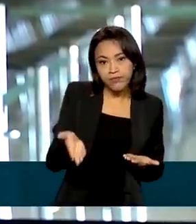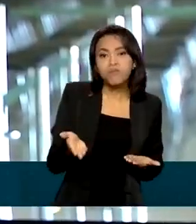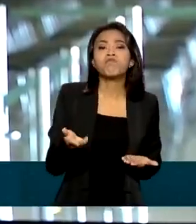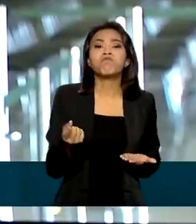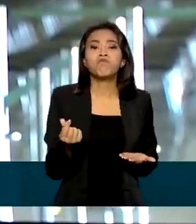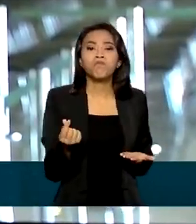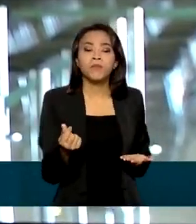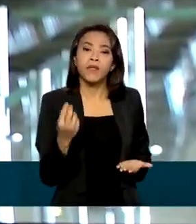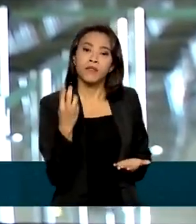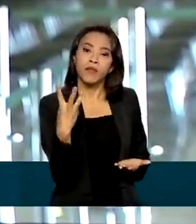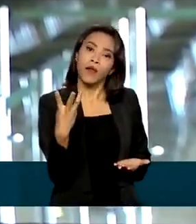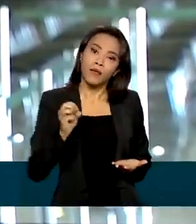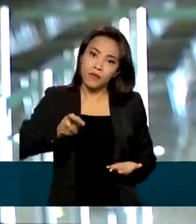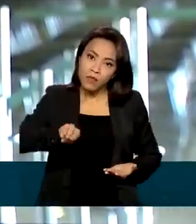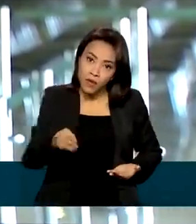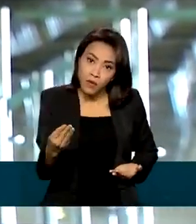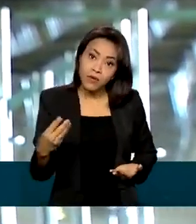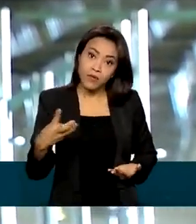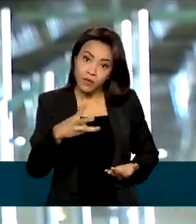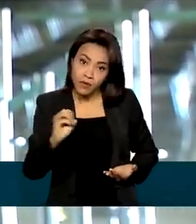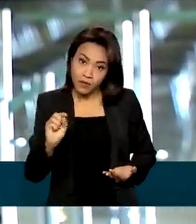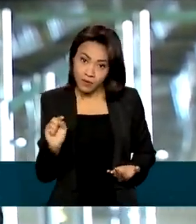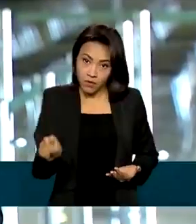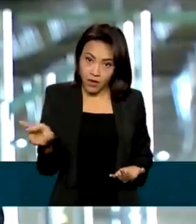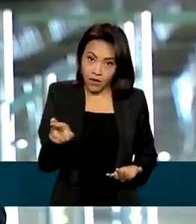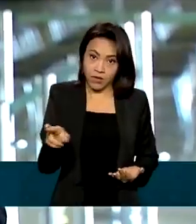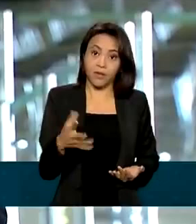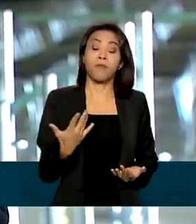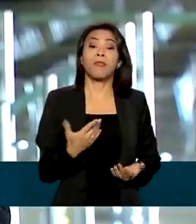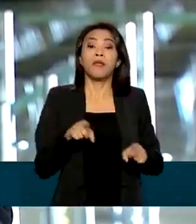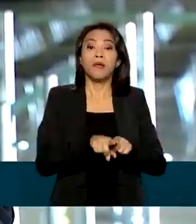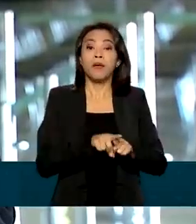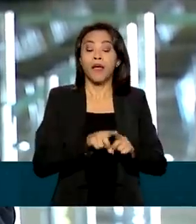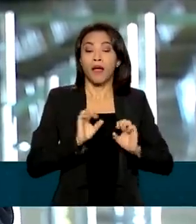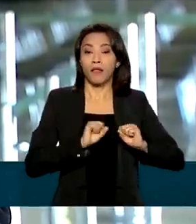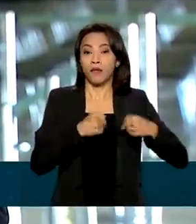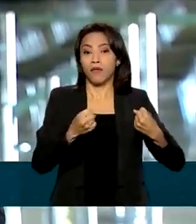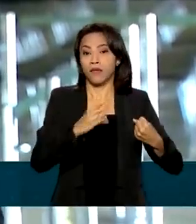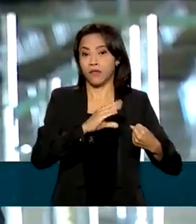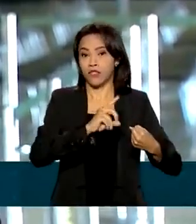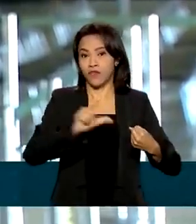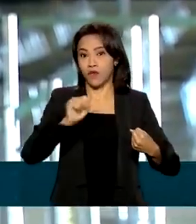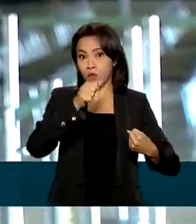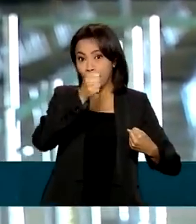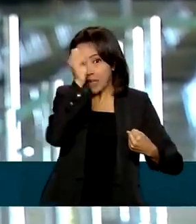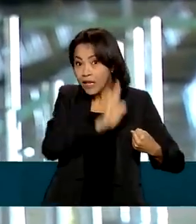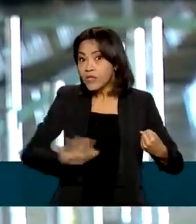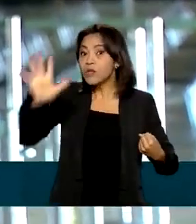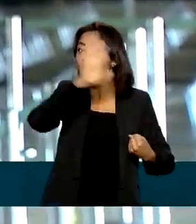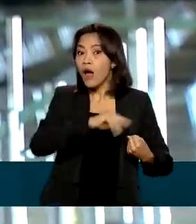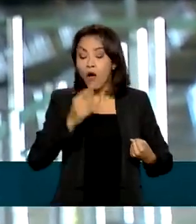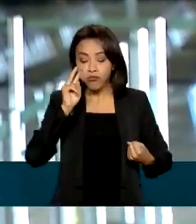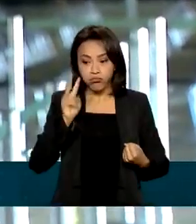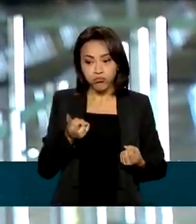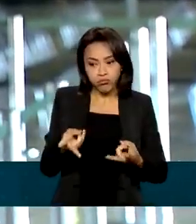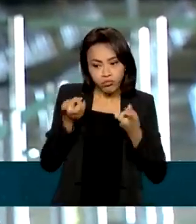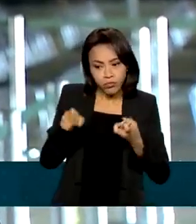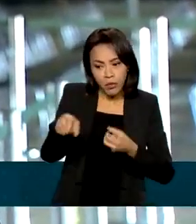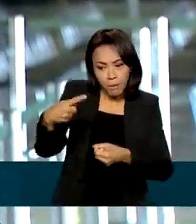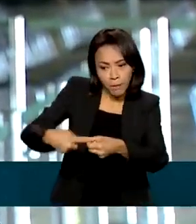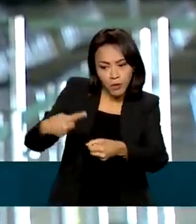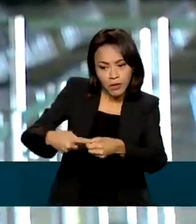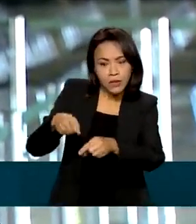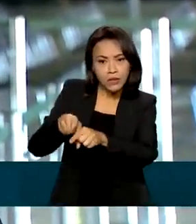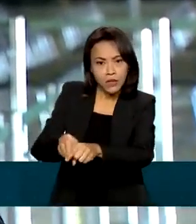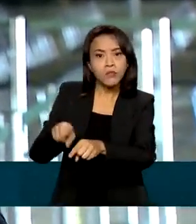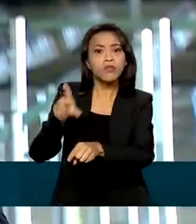de 3 milhões e 300 mil reais. E a Defesa Civil Nacional reconheceu ainda a situação de emergência nos municípios